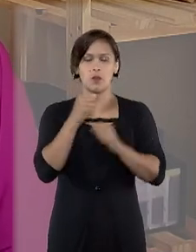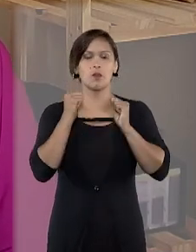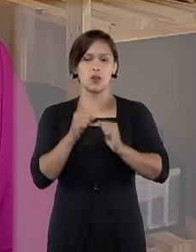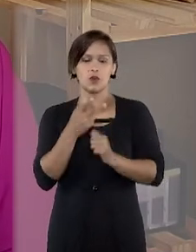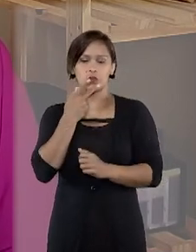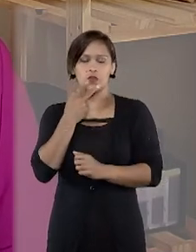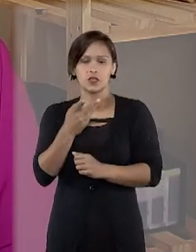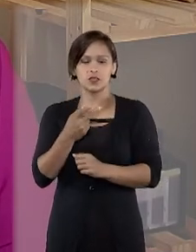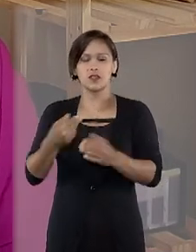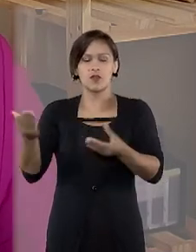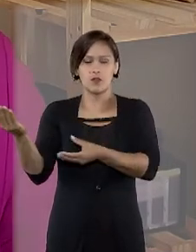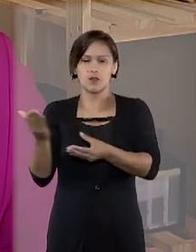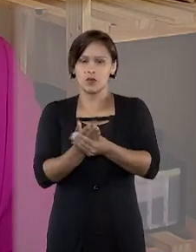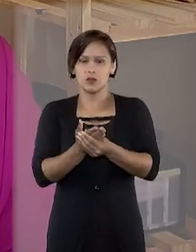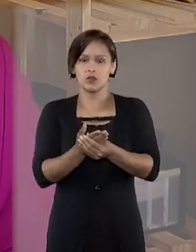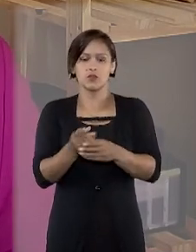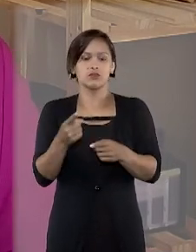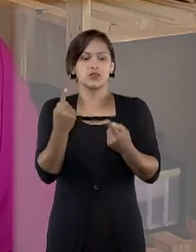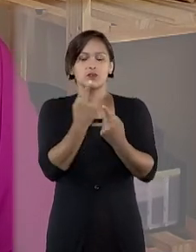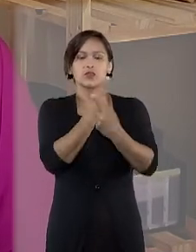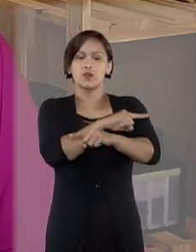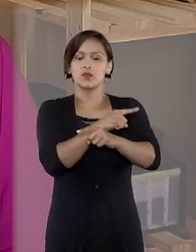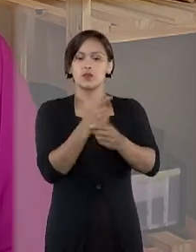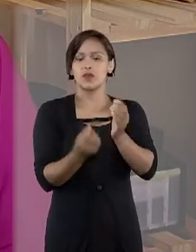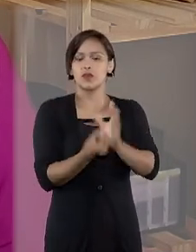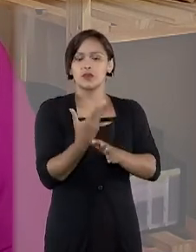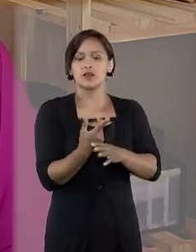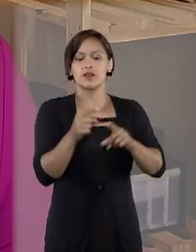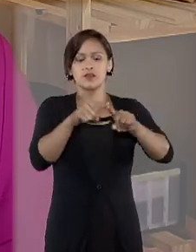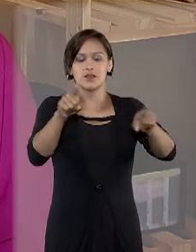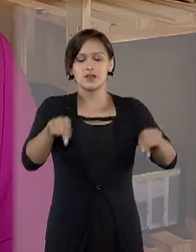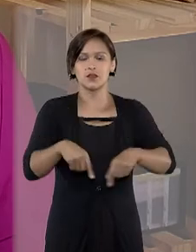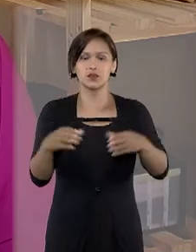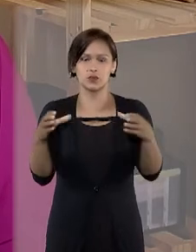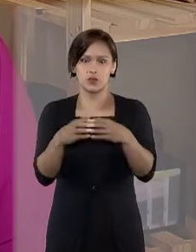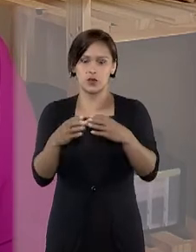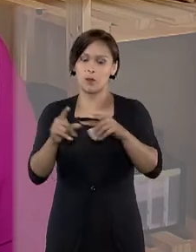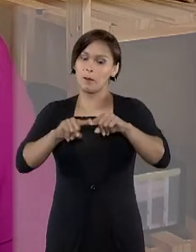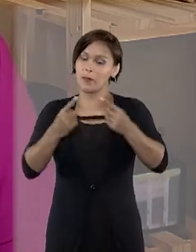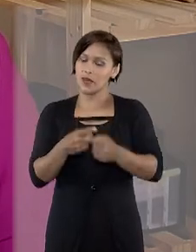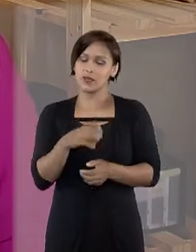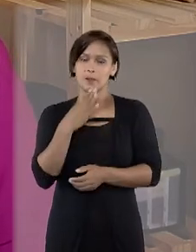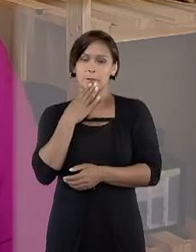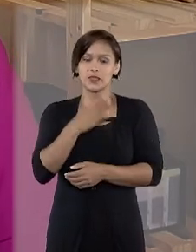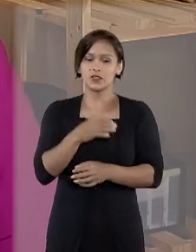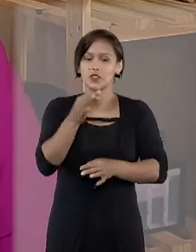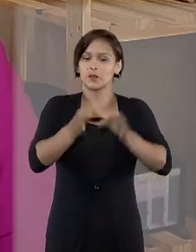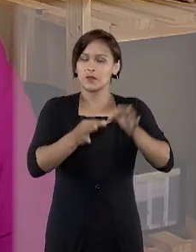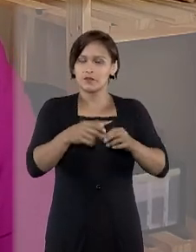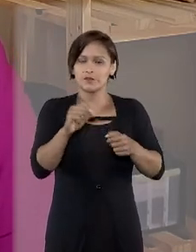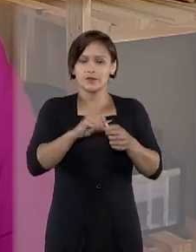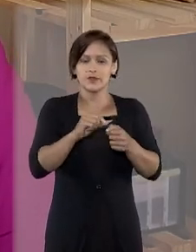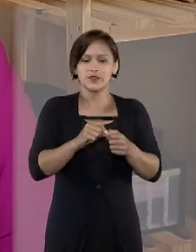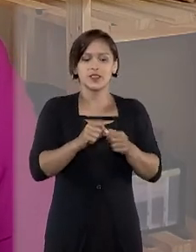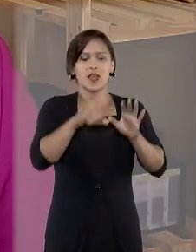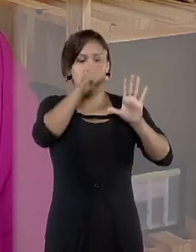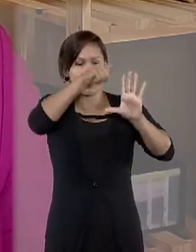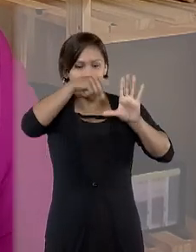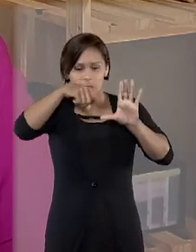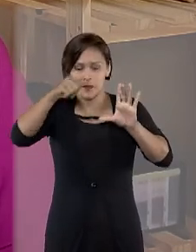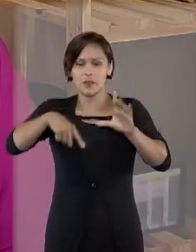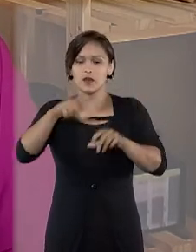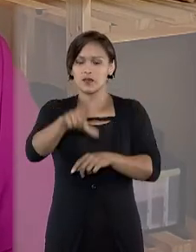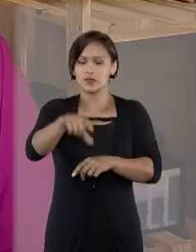autor da ação civil pública, não se opôs à criação do assentamento, mas pediu providências, como a realização de levantamento e